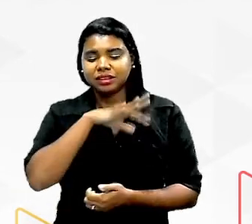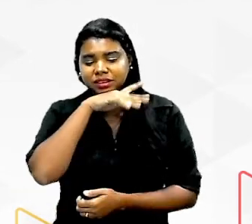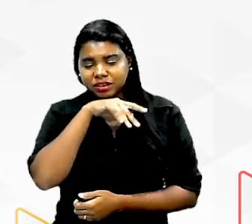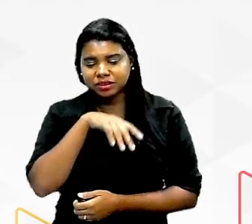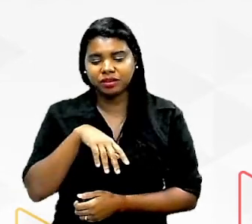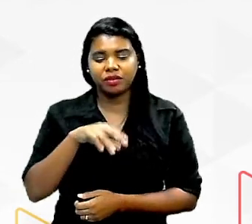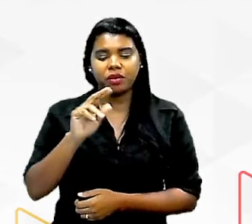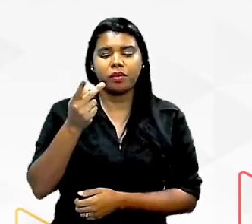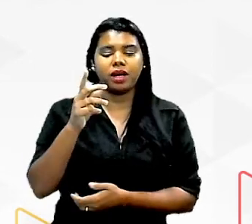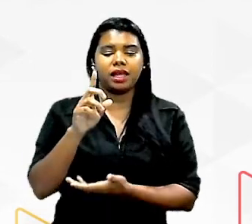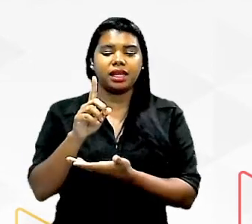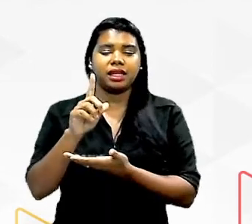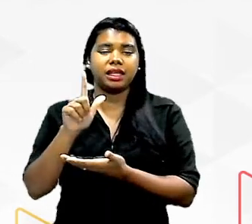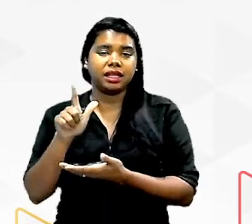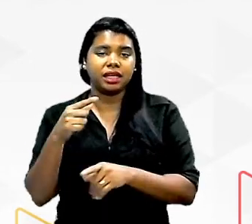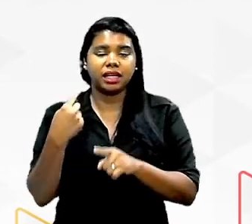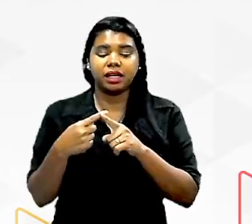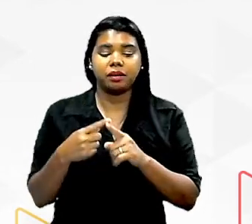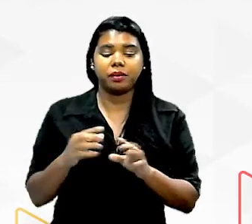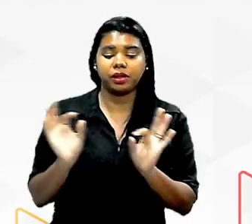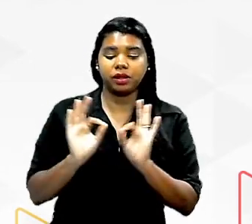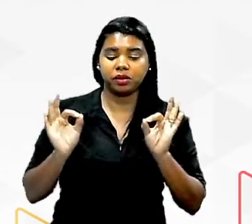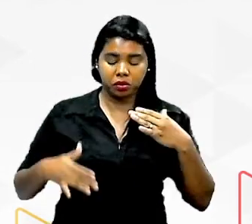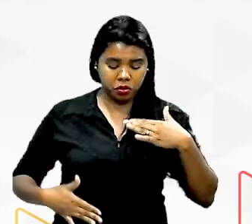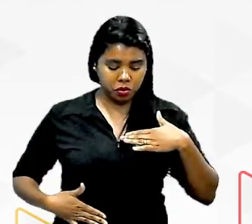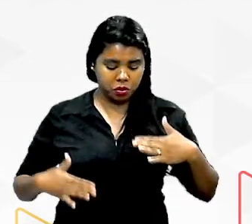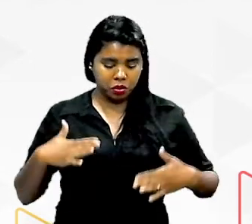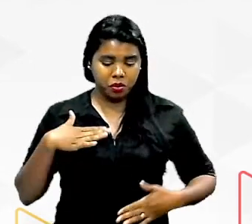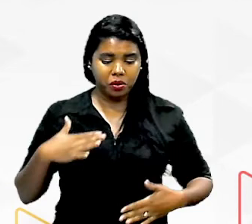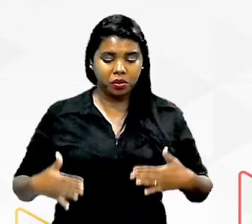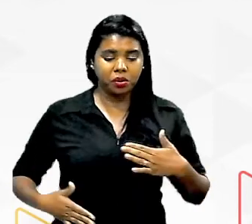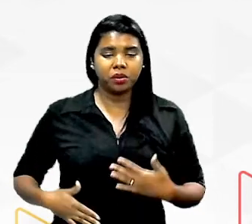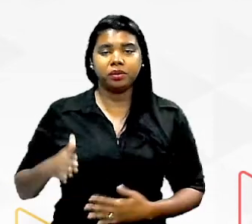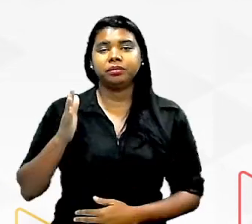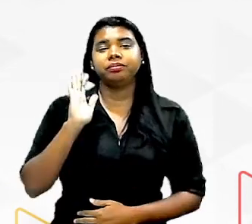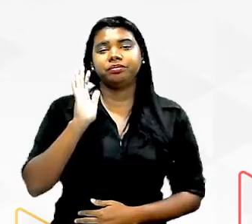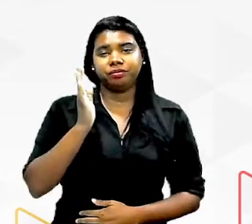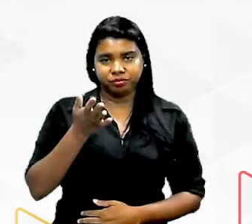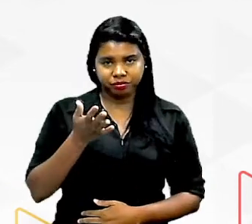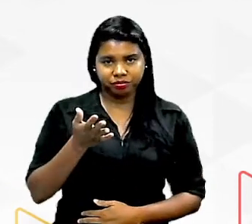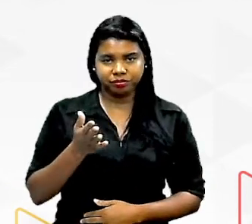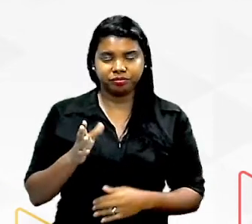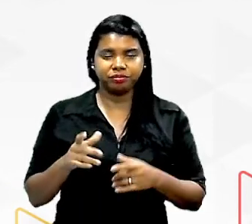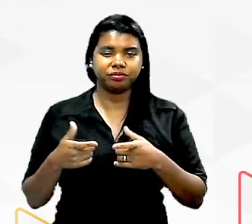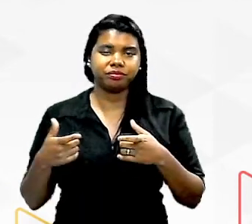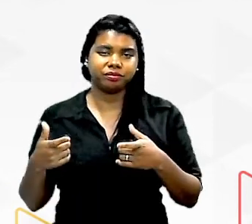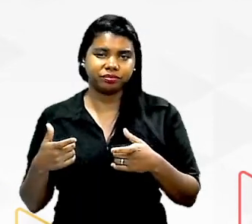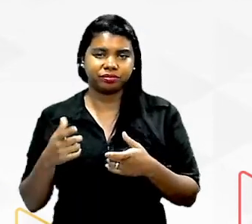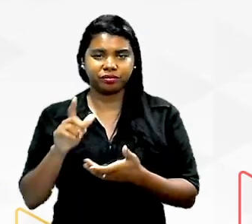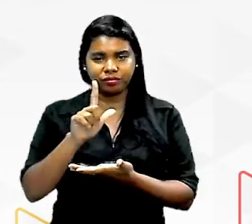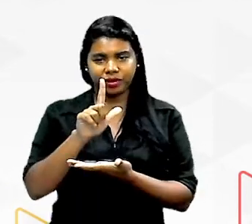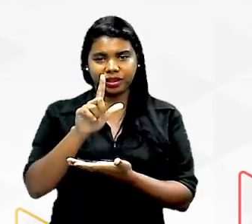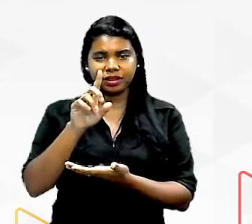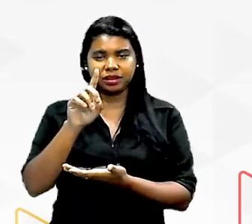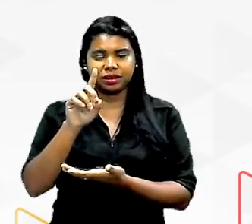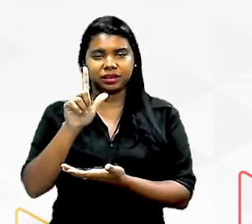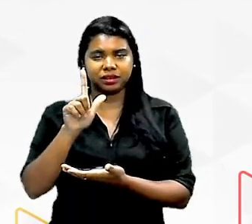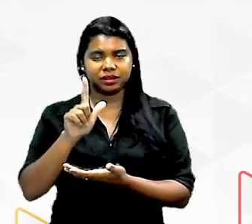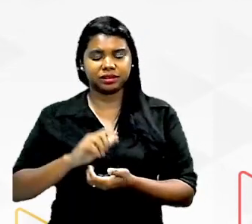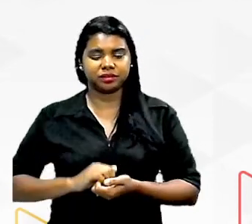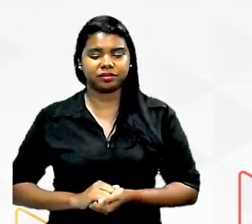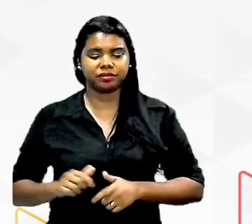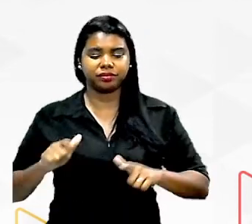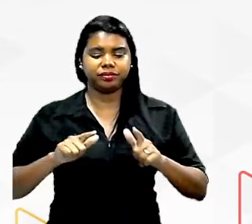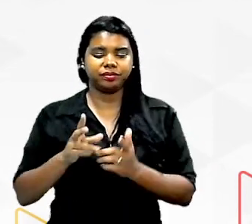dito mas porque naturalmente o nosso corpo já produz uma grande quantidade de LDL então a gente vai trabalhar